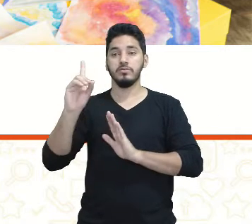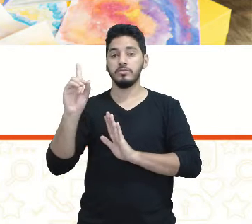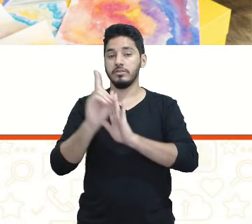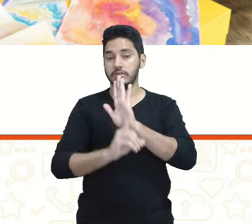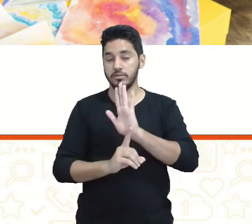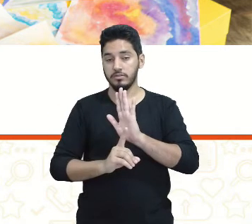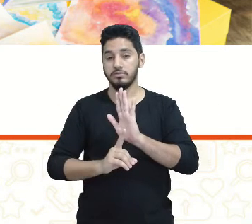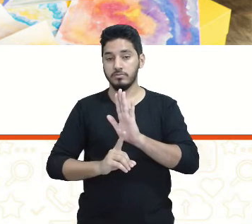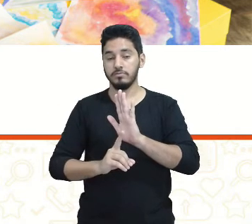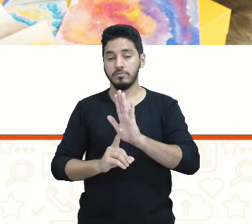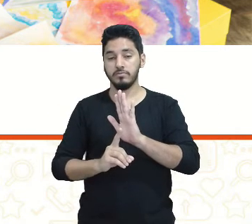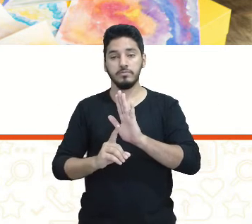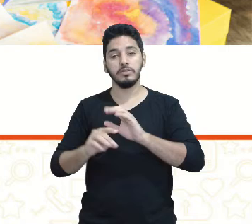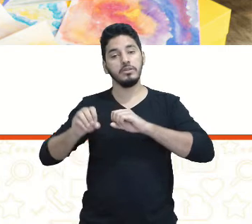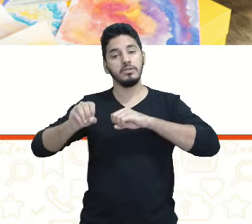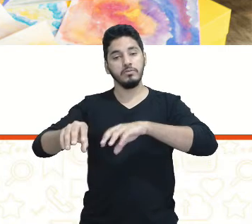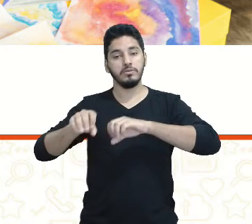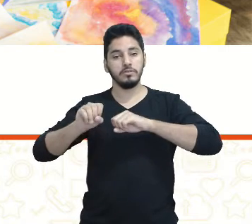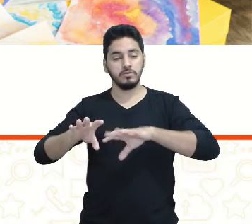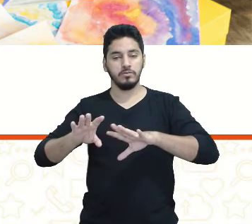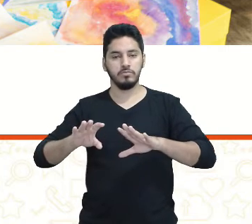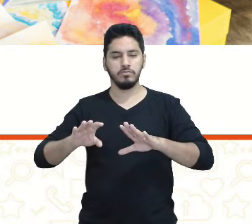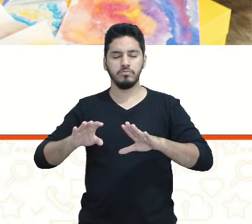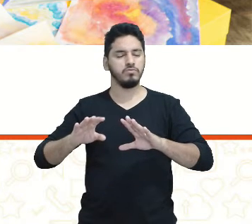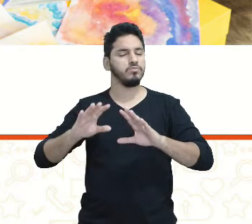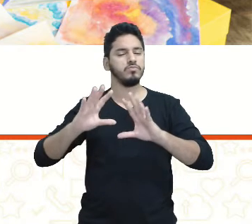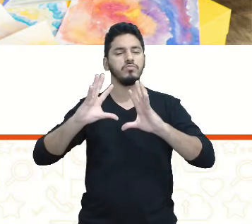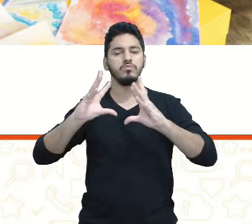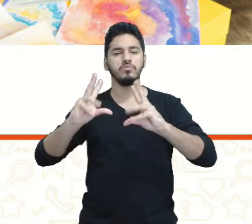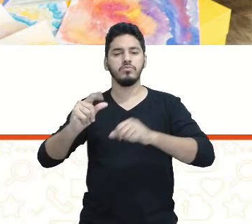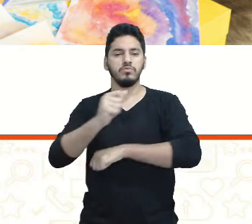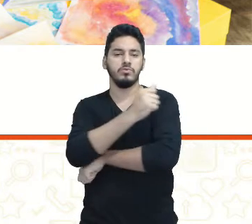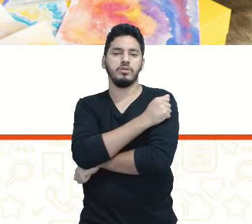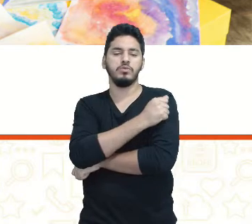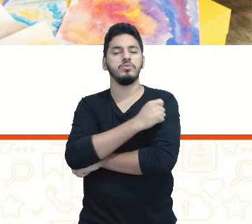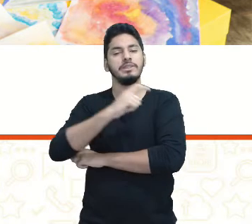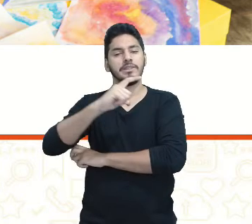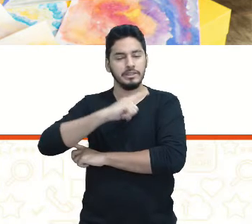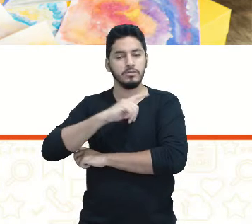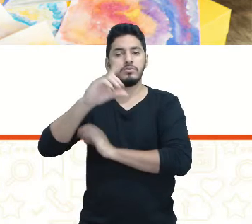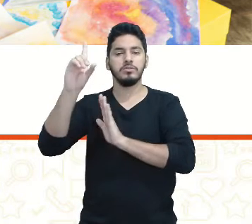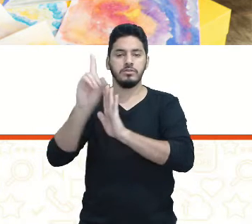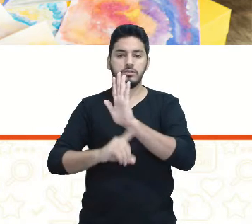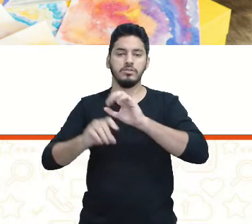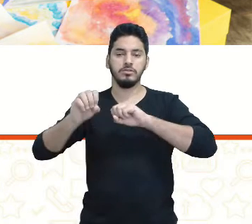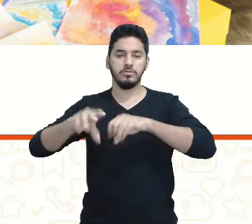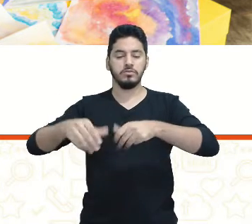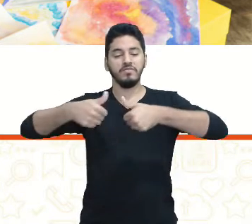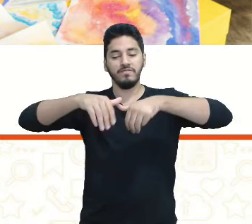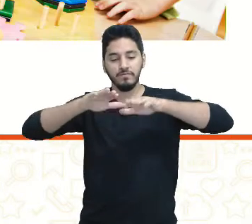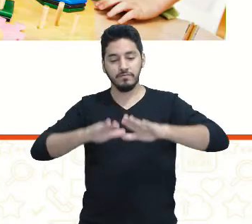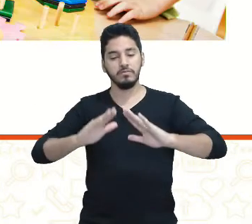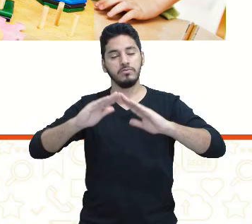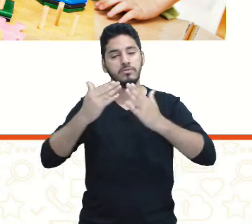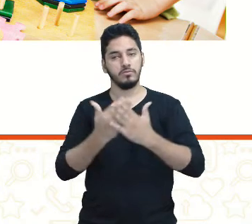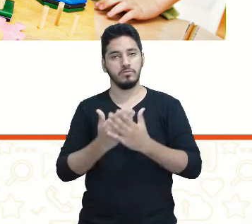de acesso à educação, então, todo estudante, ele tem o direito desse acesso, de permanecer.